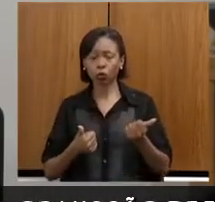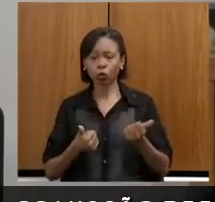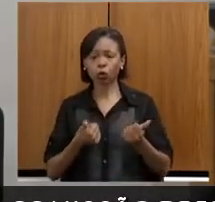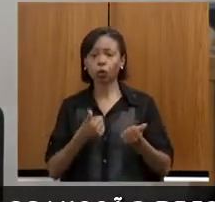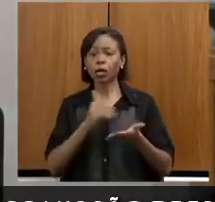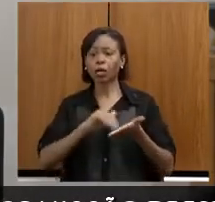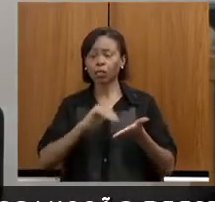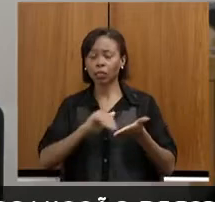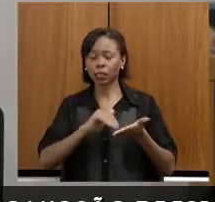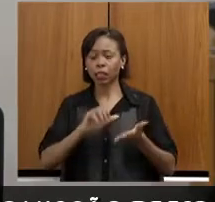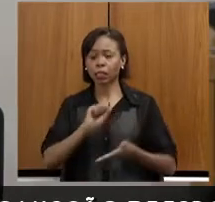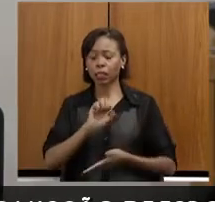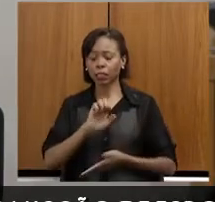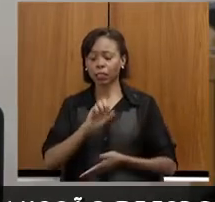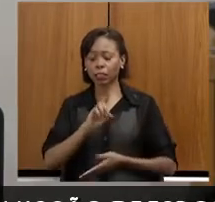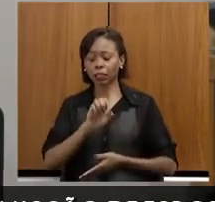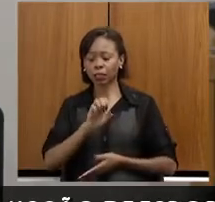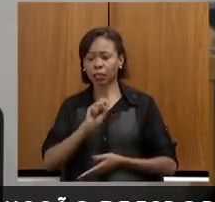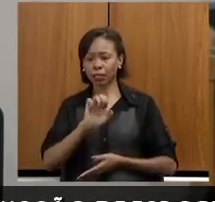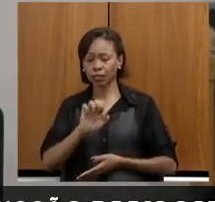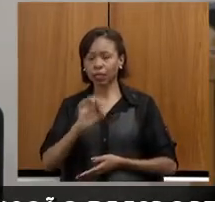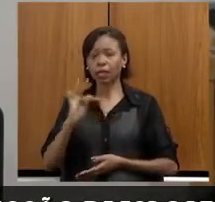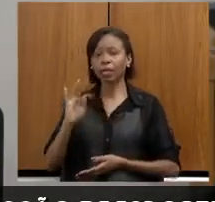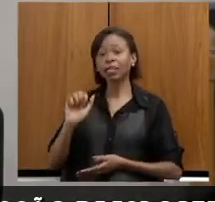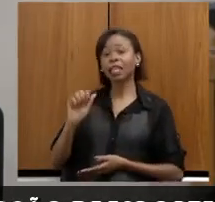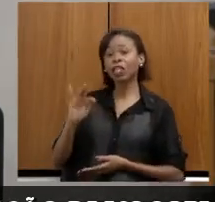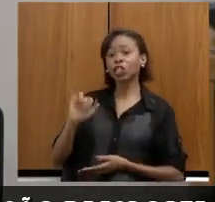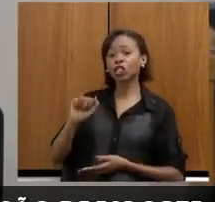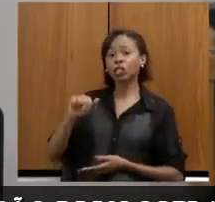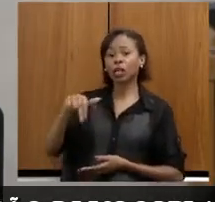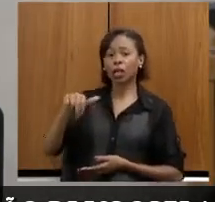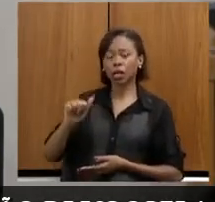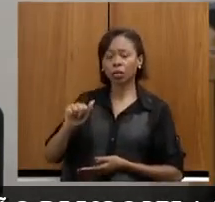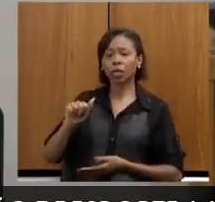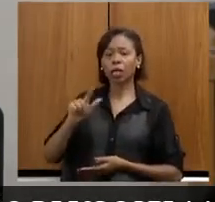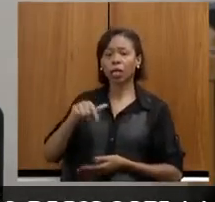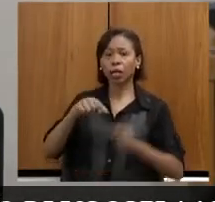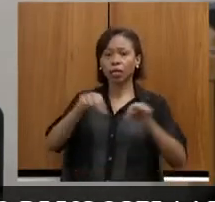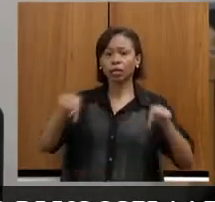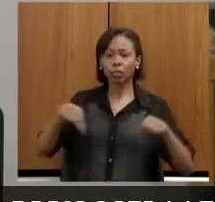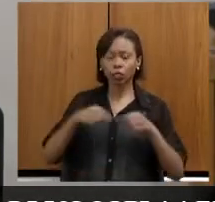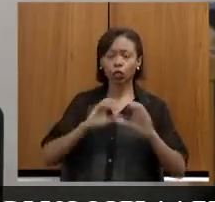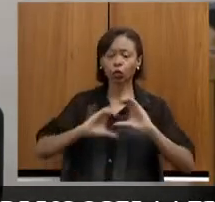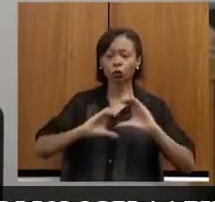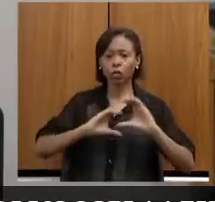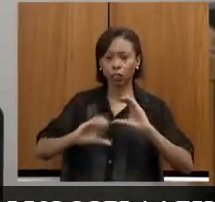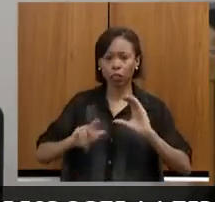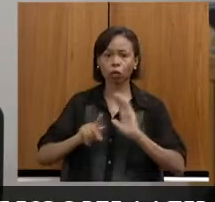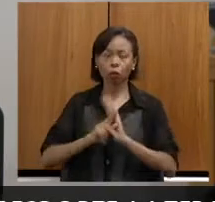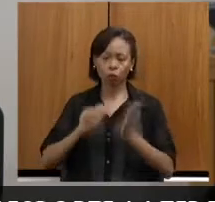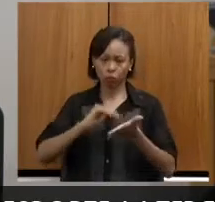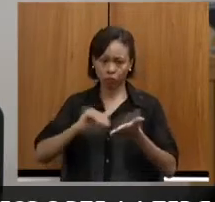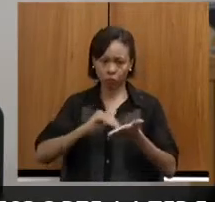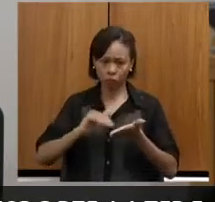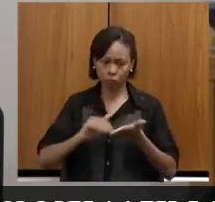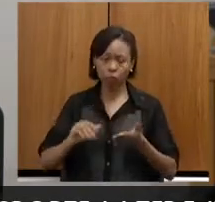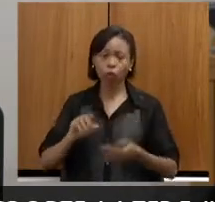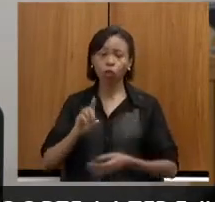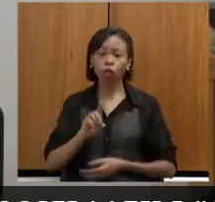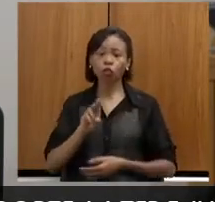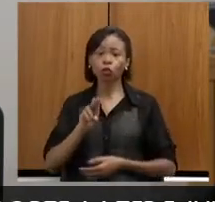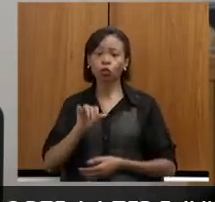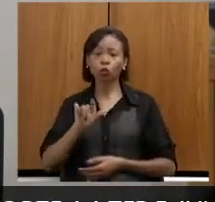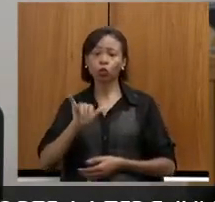Tatiana Furrô, chefe de gabinete de comunicação da CEDESI, Duílio Silva Campos,